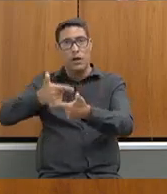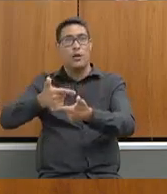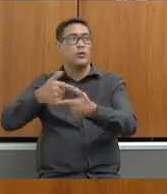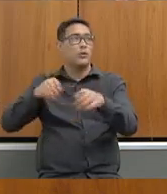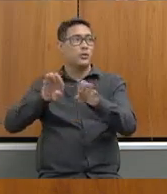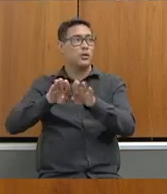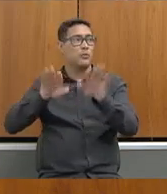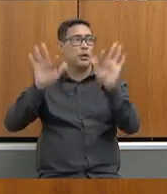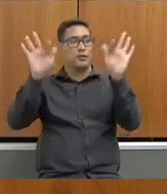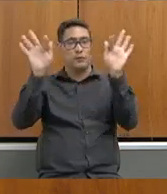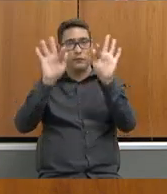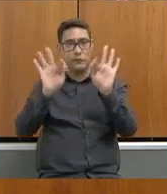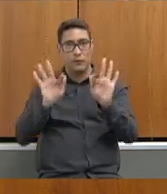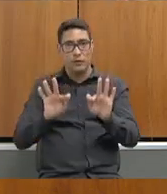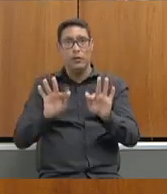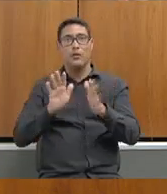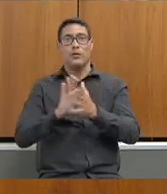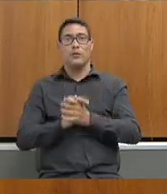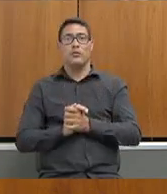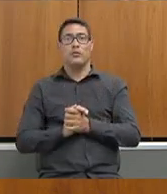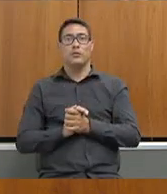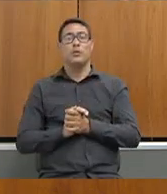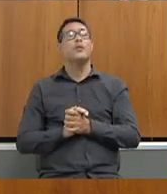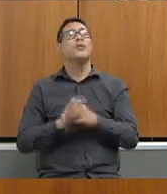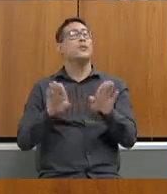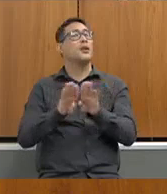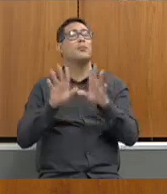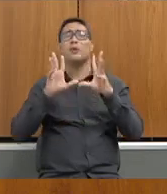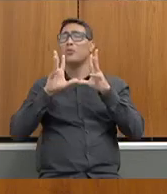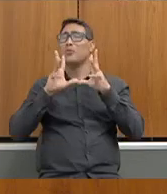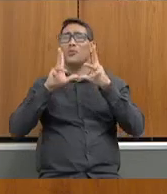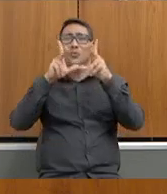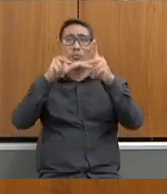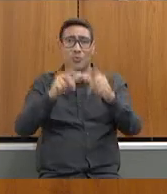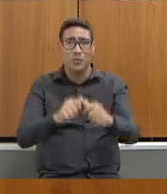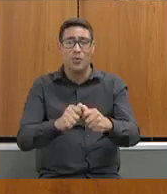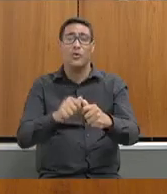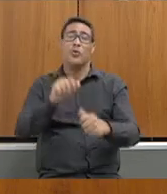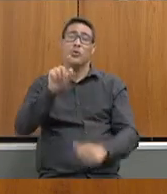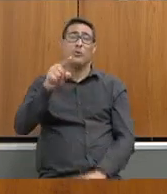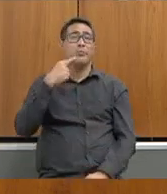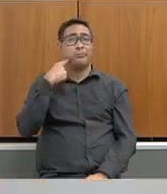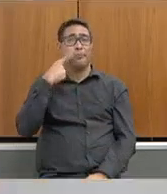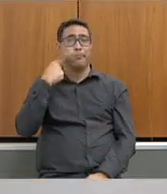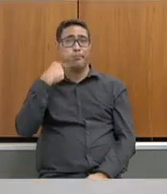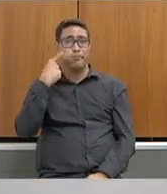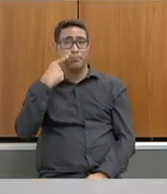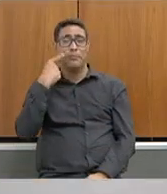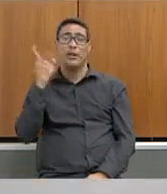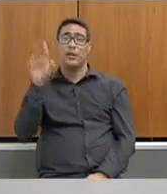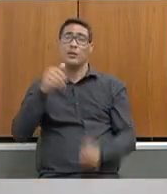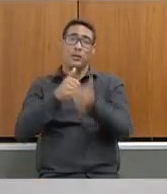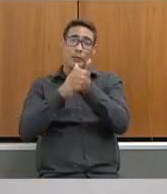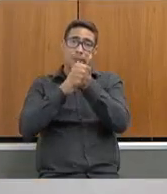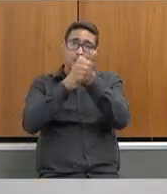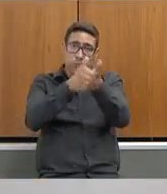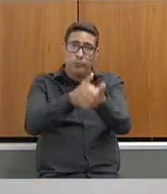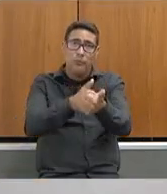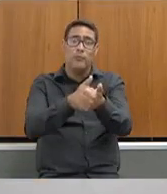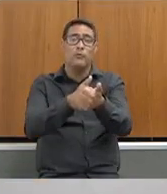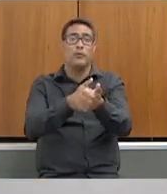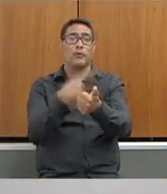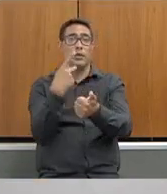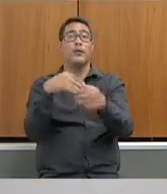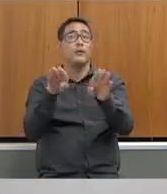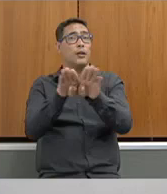querido amigo, deputado Arne e também todos os deputados que também se encontram acompanhando aqui. Quero